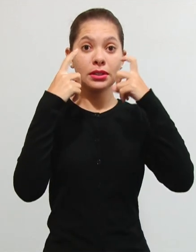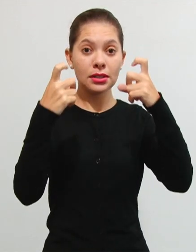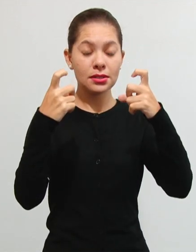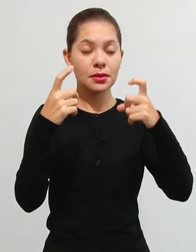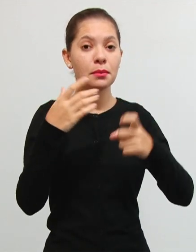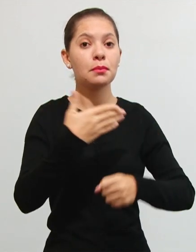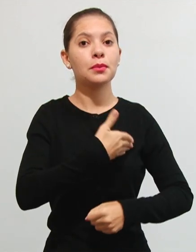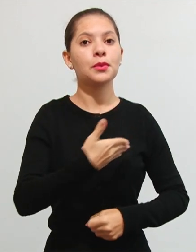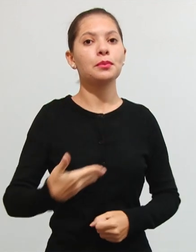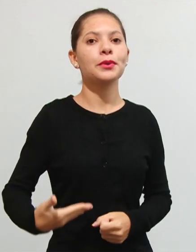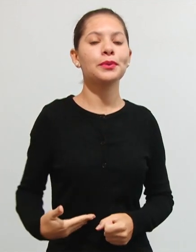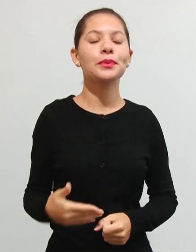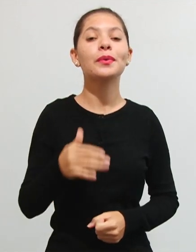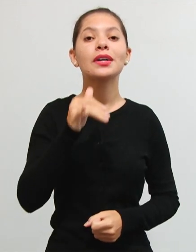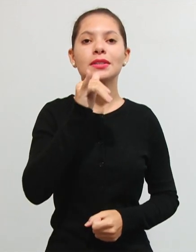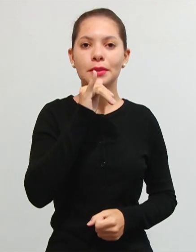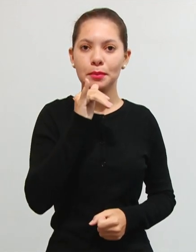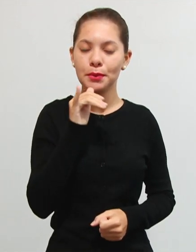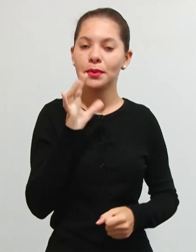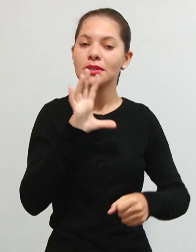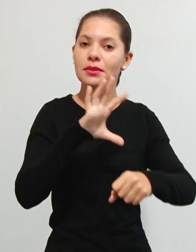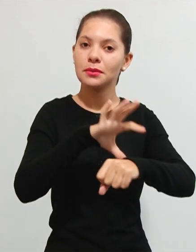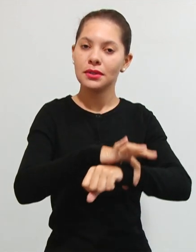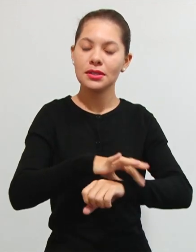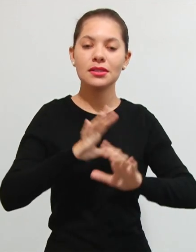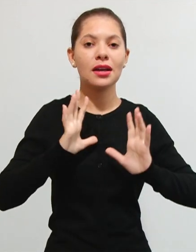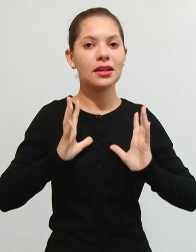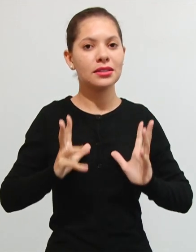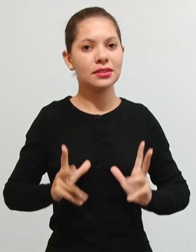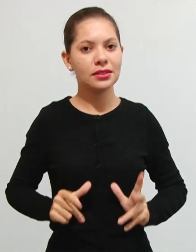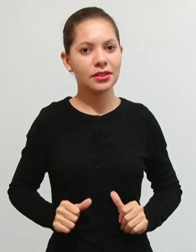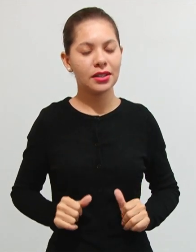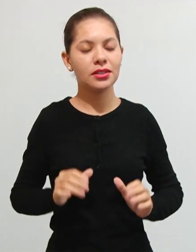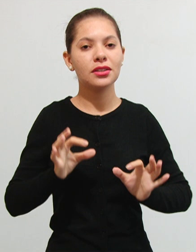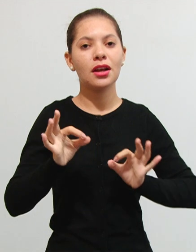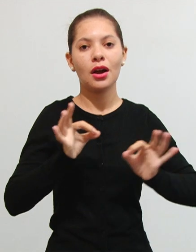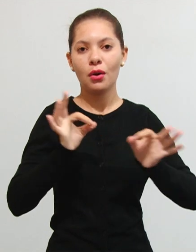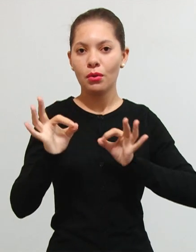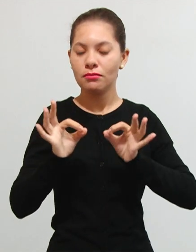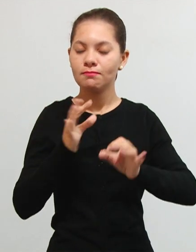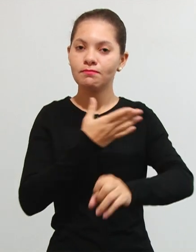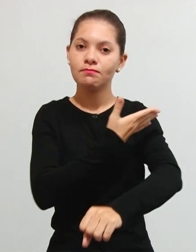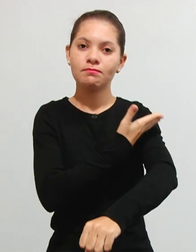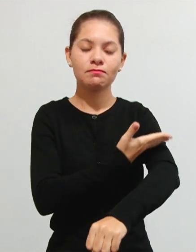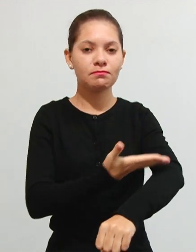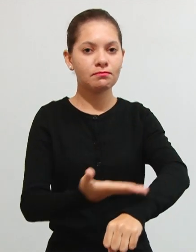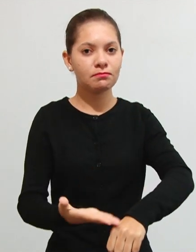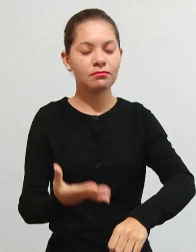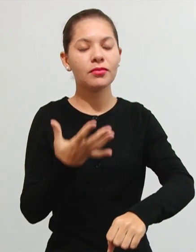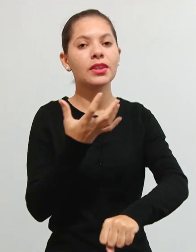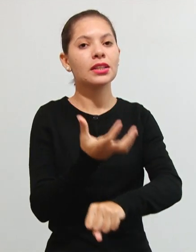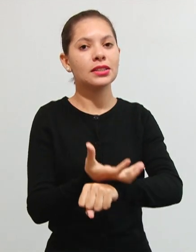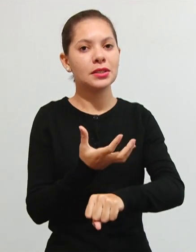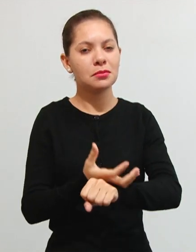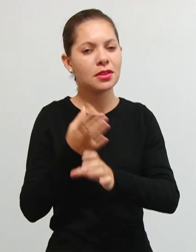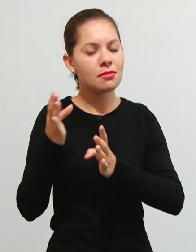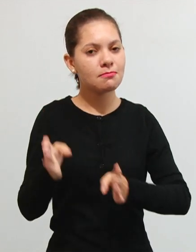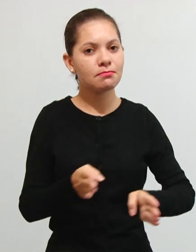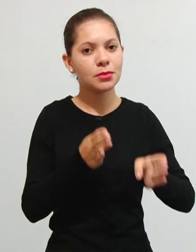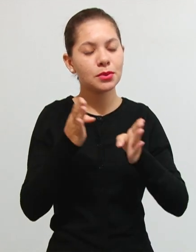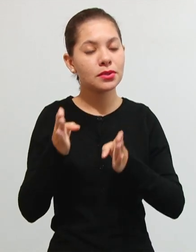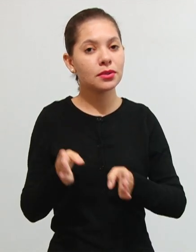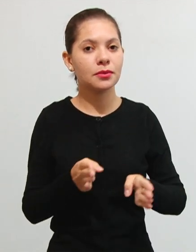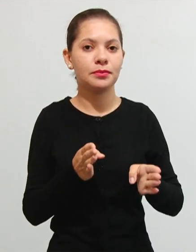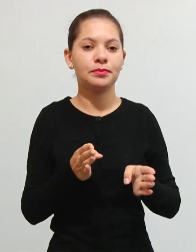à segurança, à higiene, à ordem, aos costumes, à disciplina da produção e do mercado,